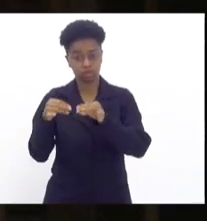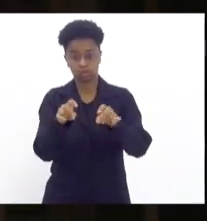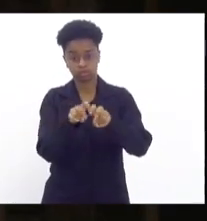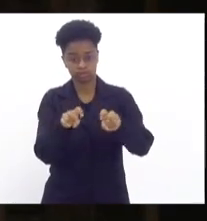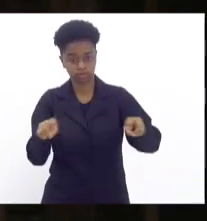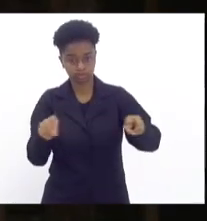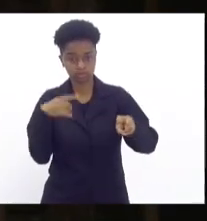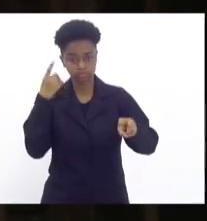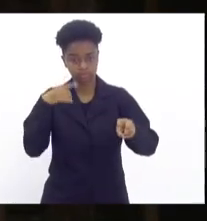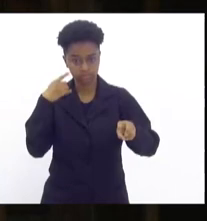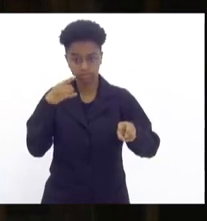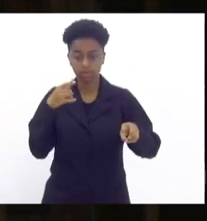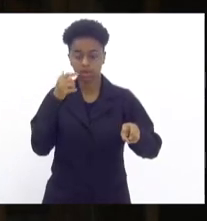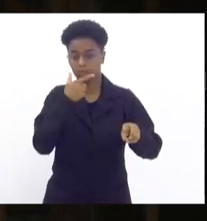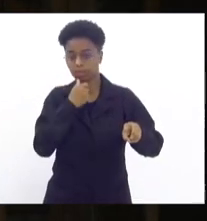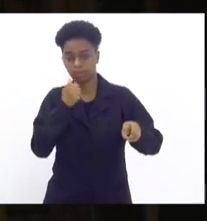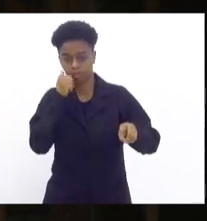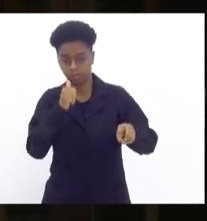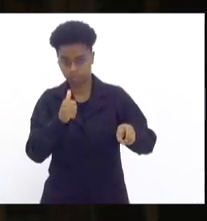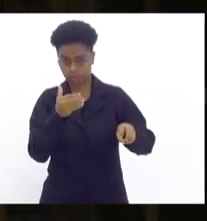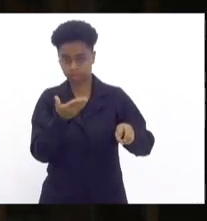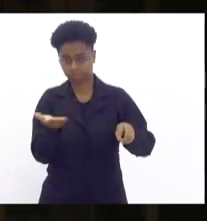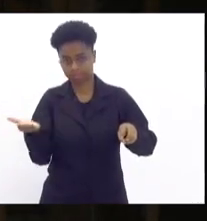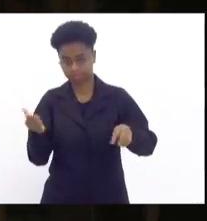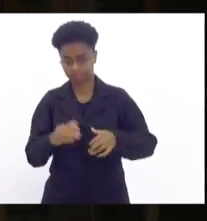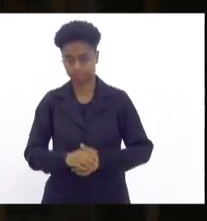e as deputadas aqui presentes.